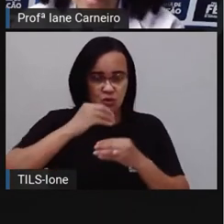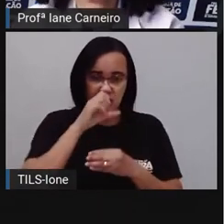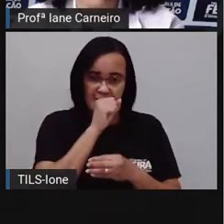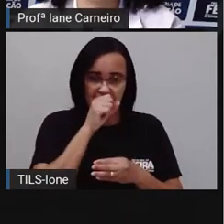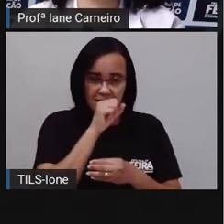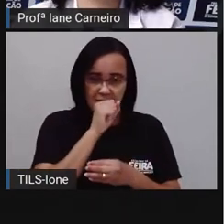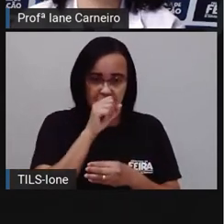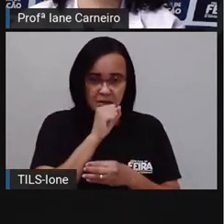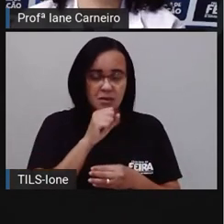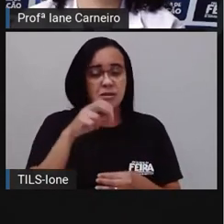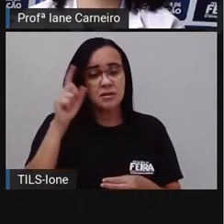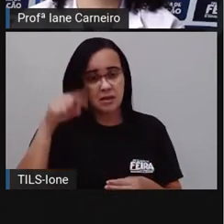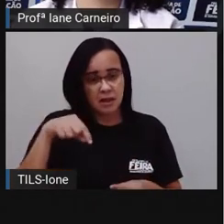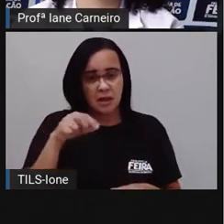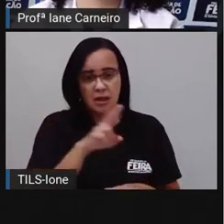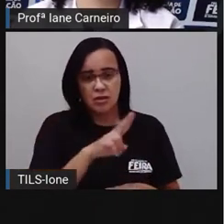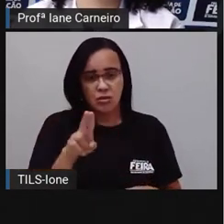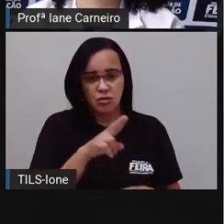né? Uma pessoa ruiva.